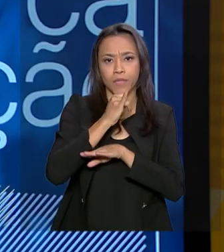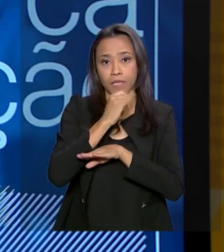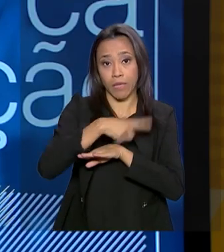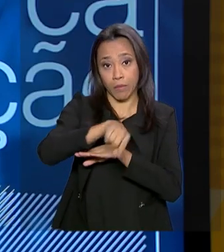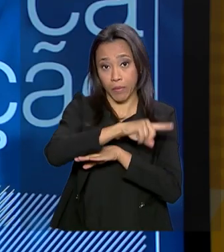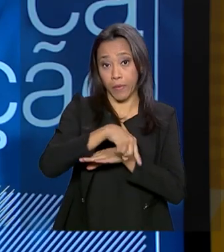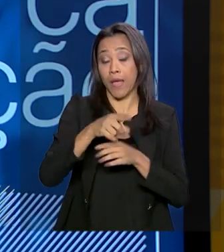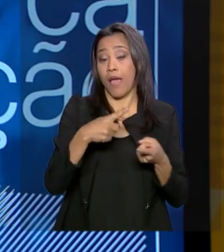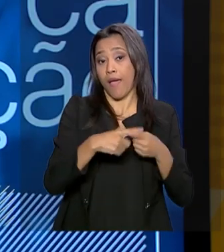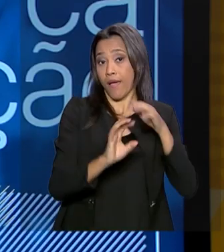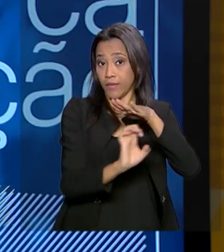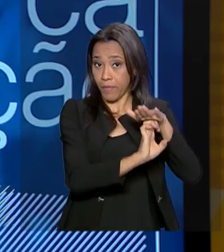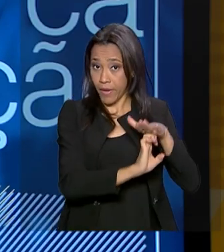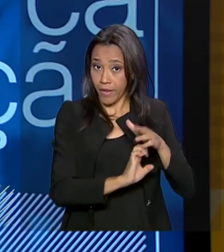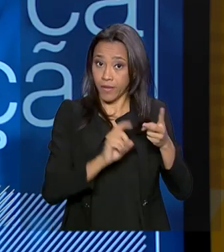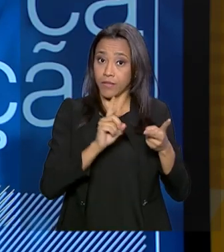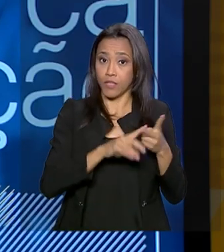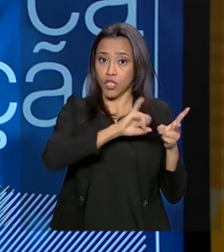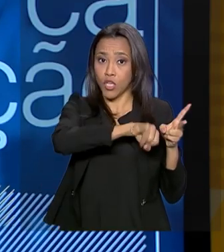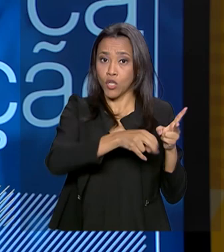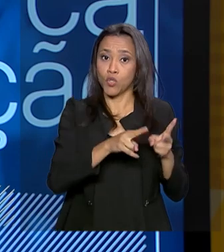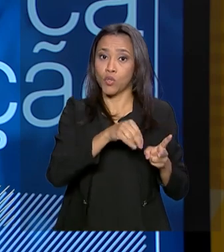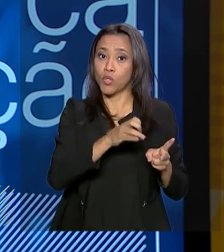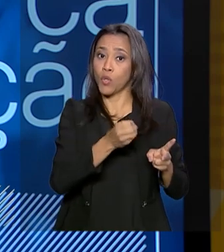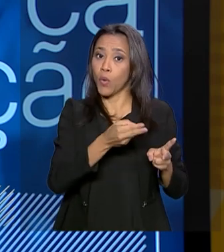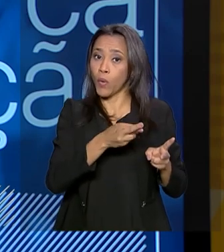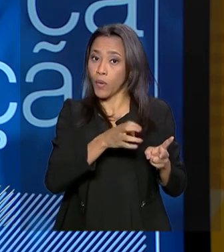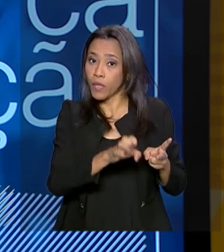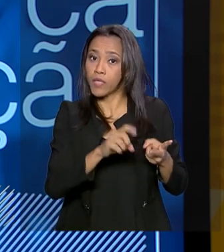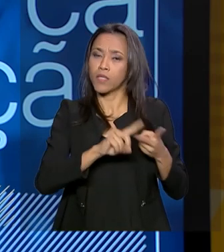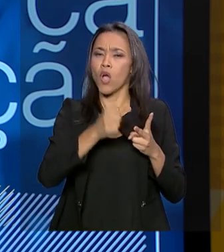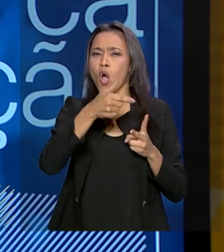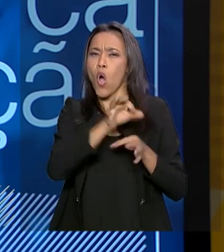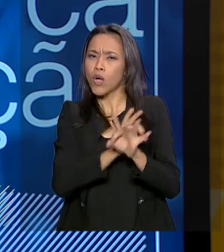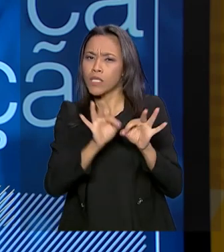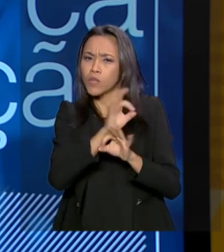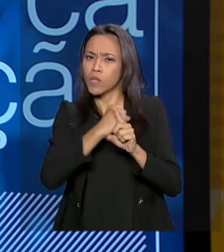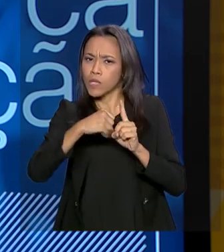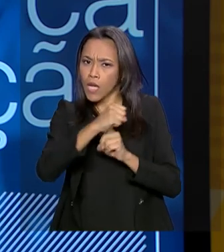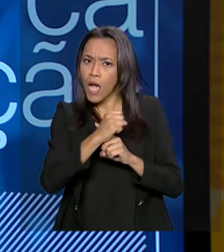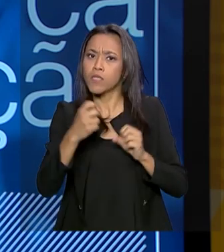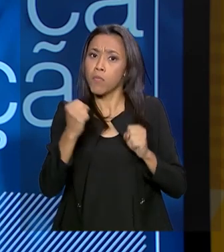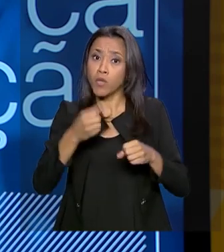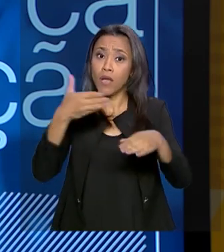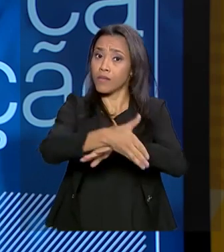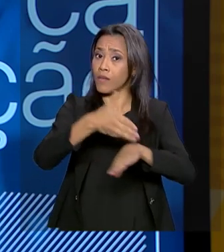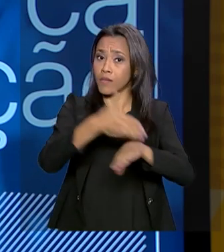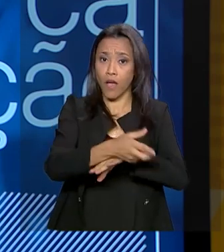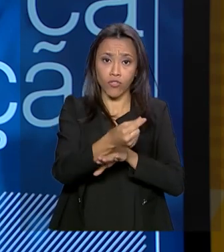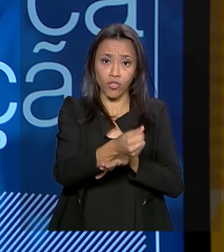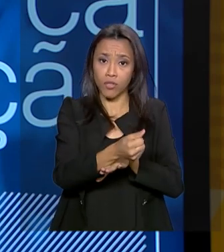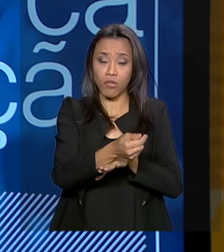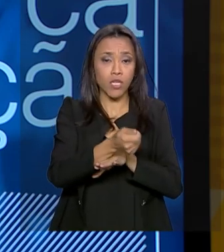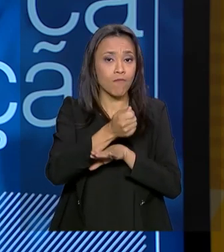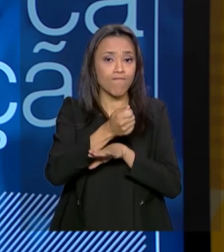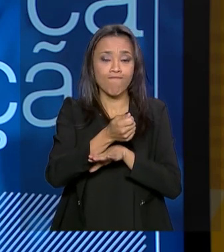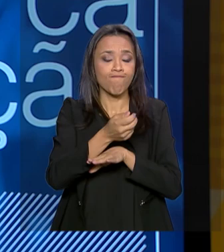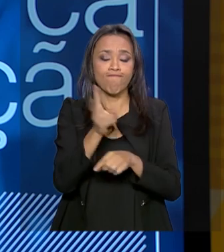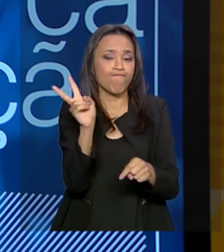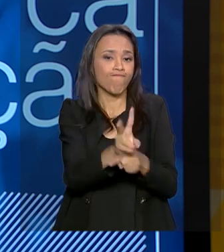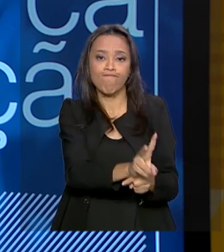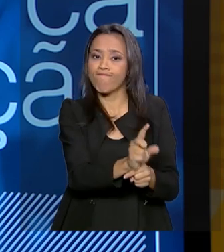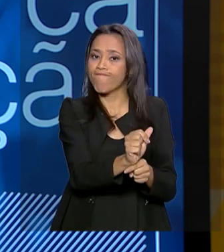juniores, as fundações de apoio, as organizações sociais, poderão acessar recursos que hoje não estão sendo emprestados. Por exemplo,